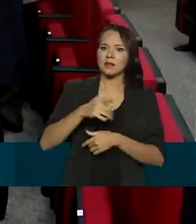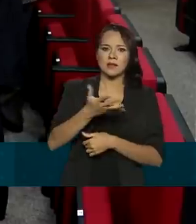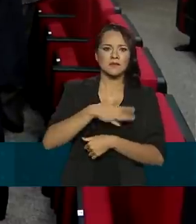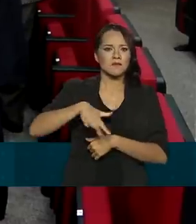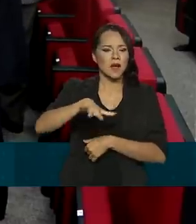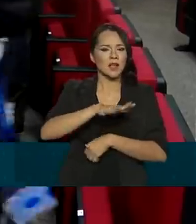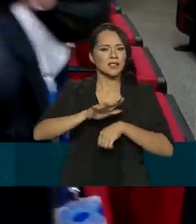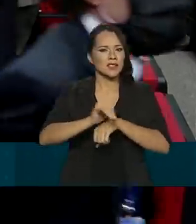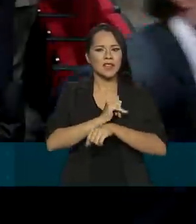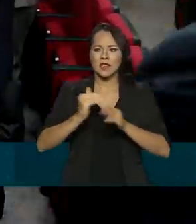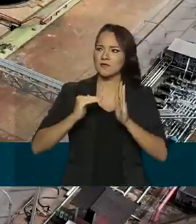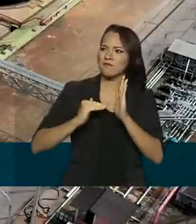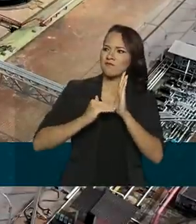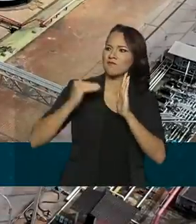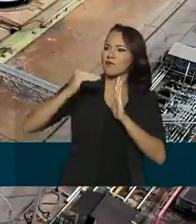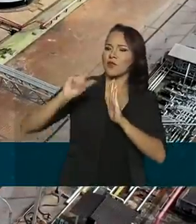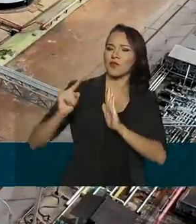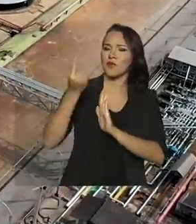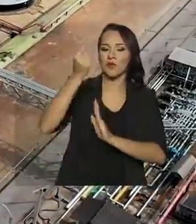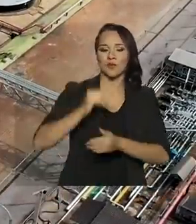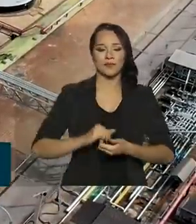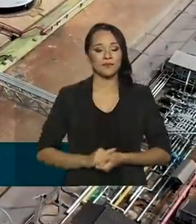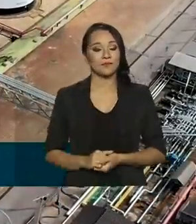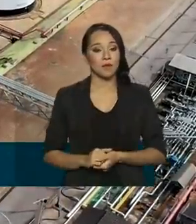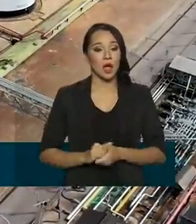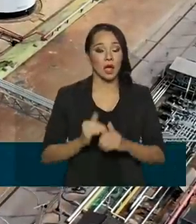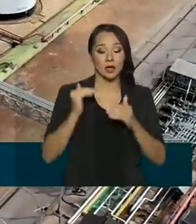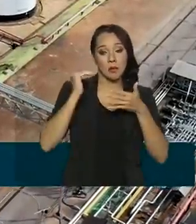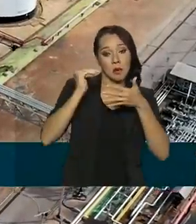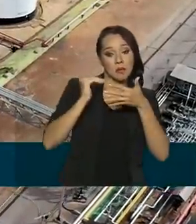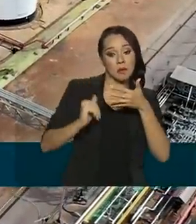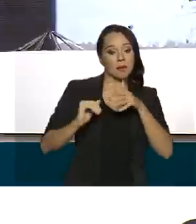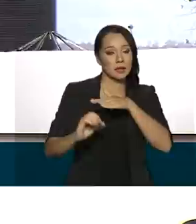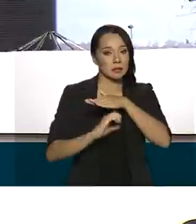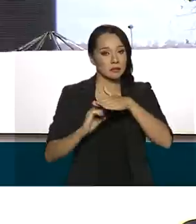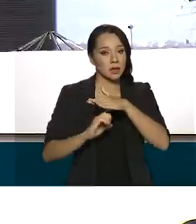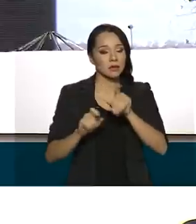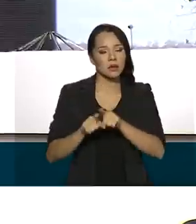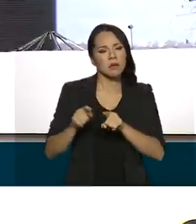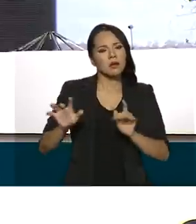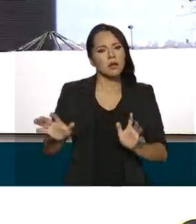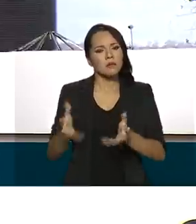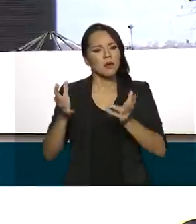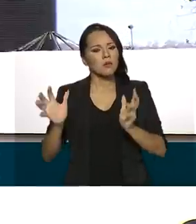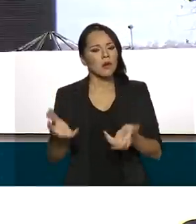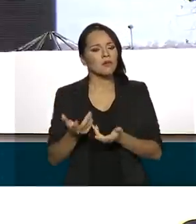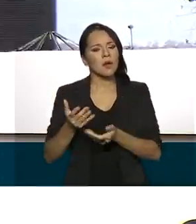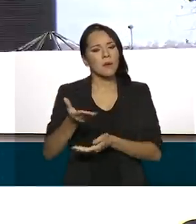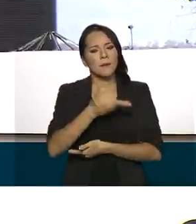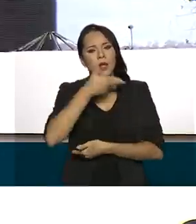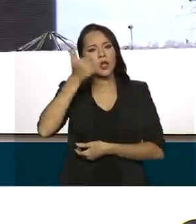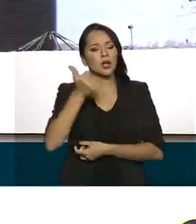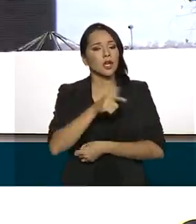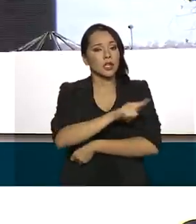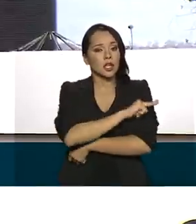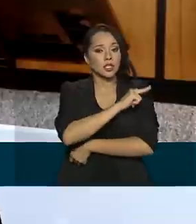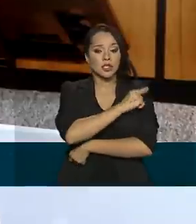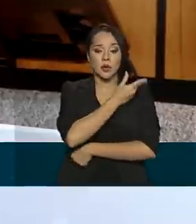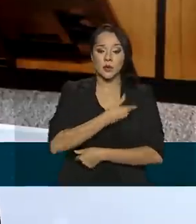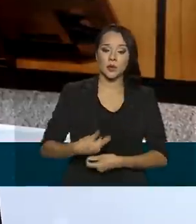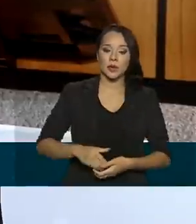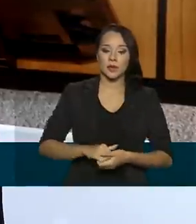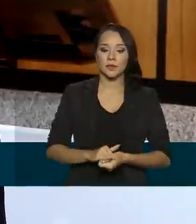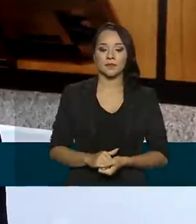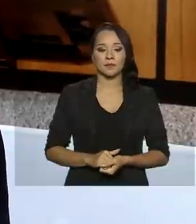de toalho no nível 1. A classificação das empresas também busca promover a melhoria da gestão pública.